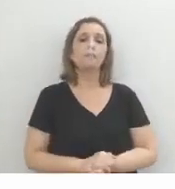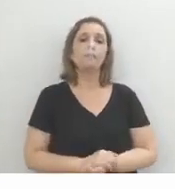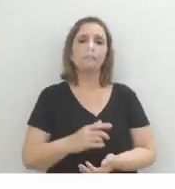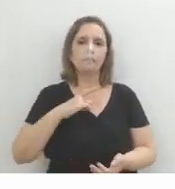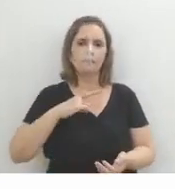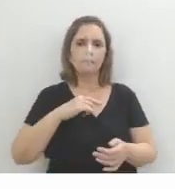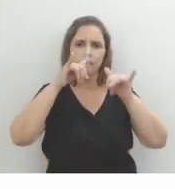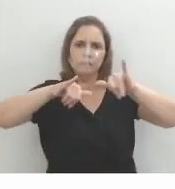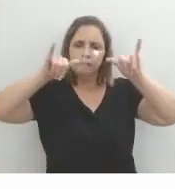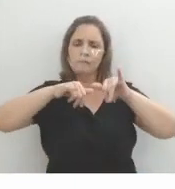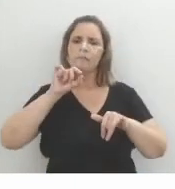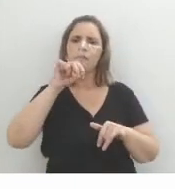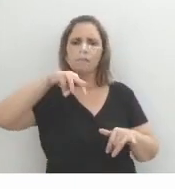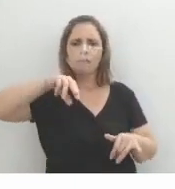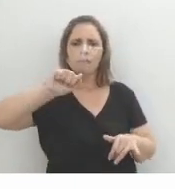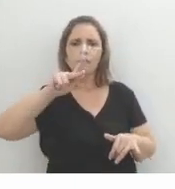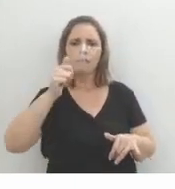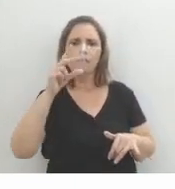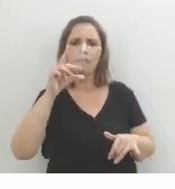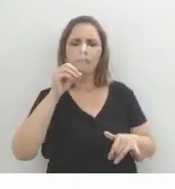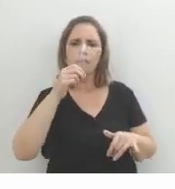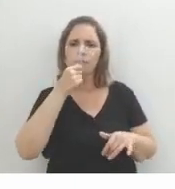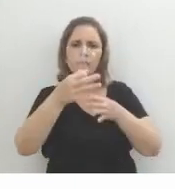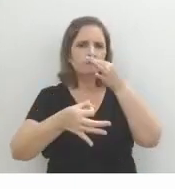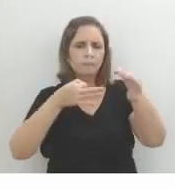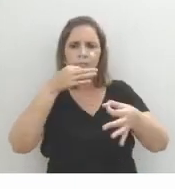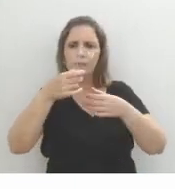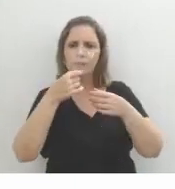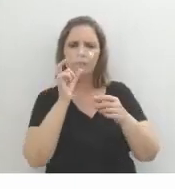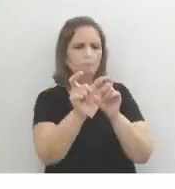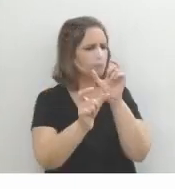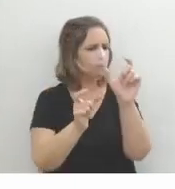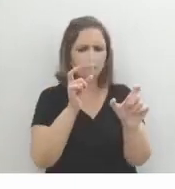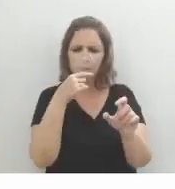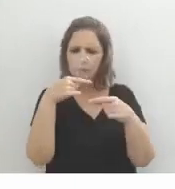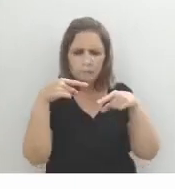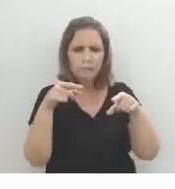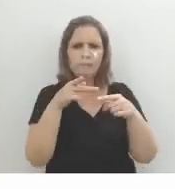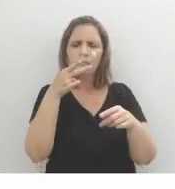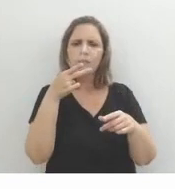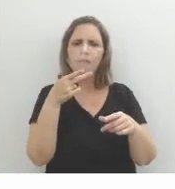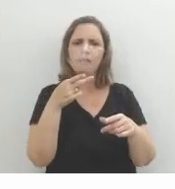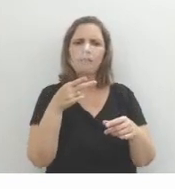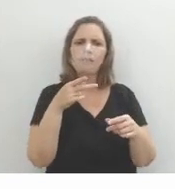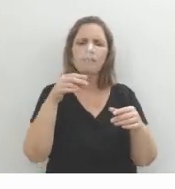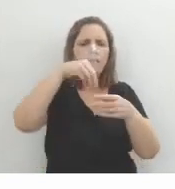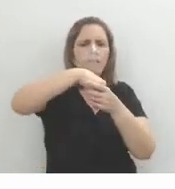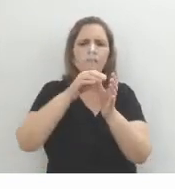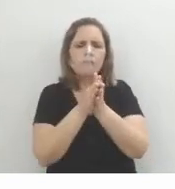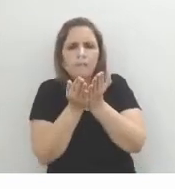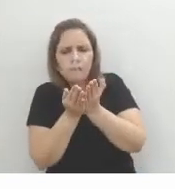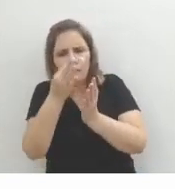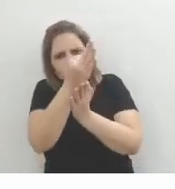vai ver essa denúncia. que Machado, as críticas que Machado de Assis fazia em relação, dentro dos seus livros,